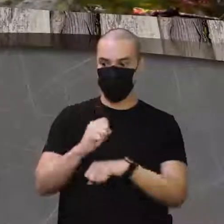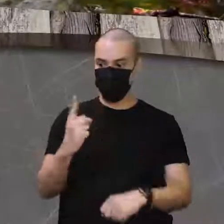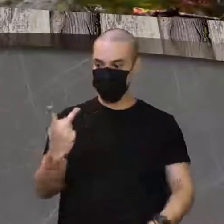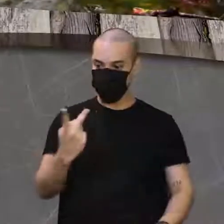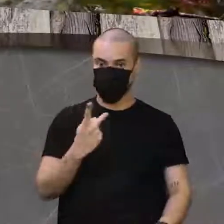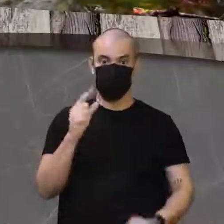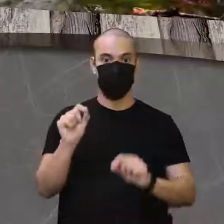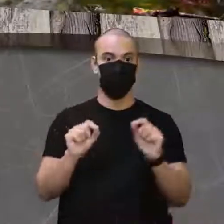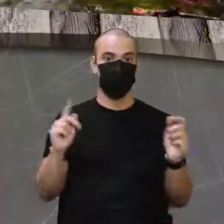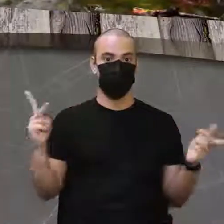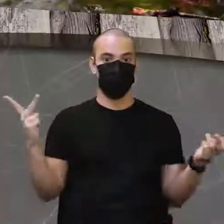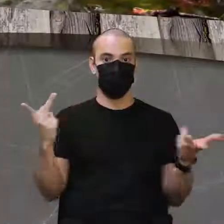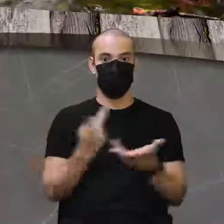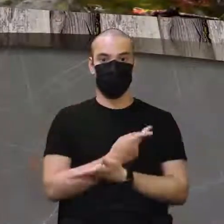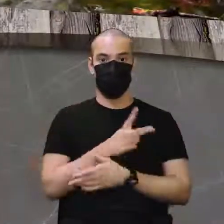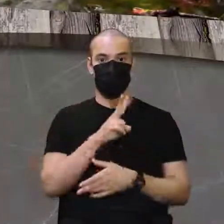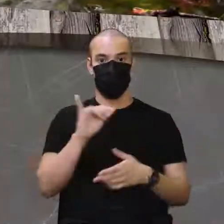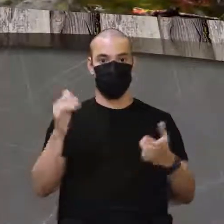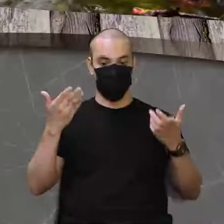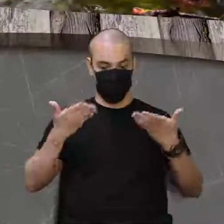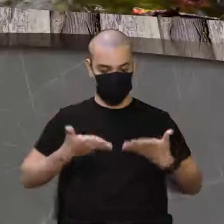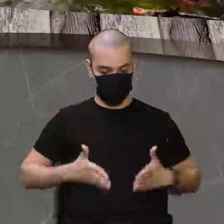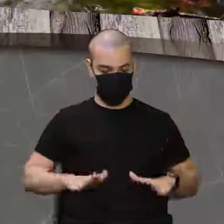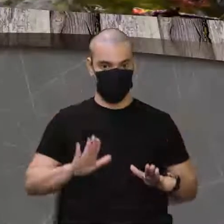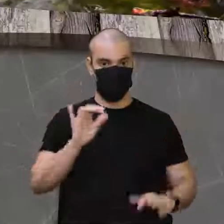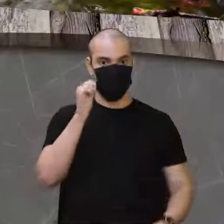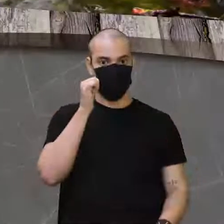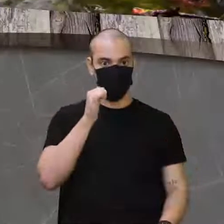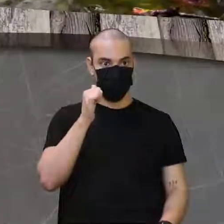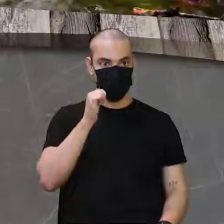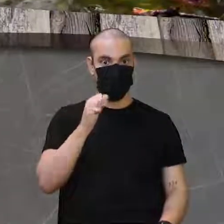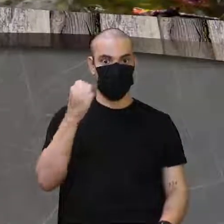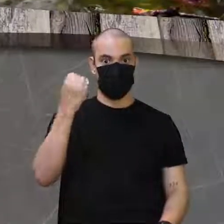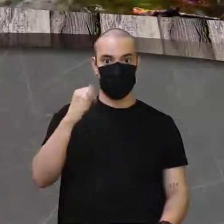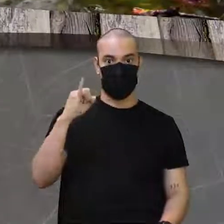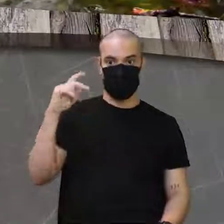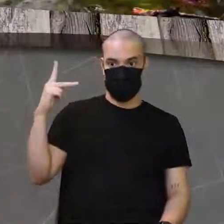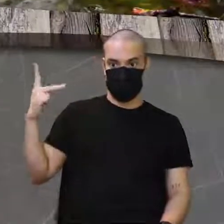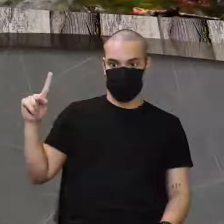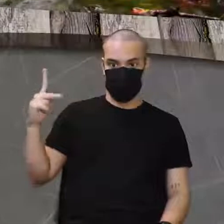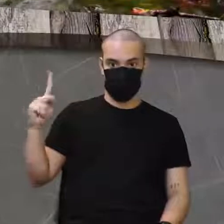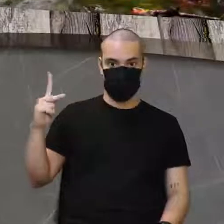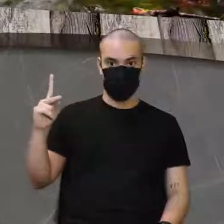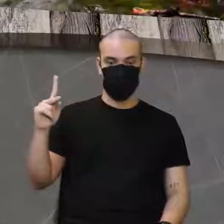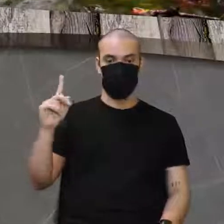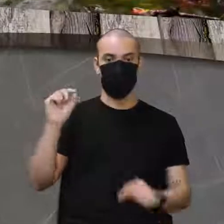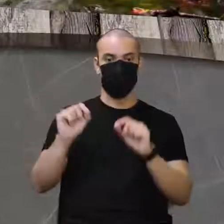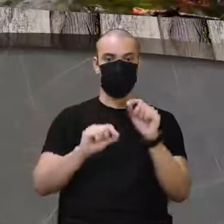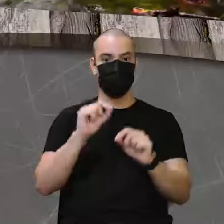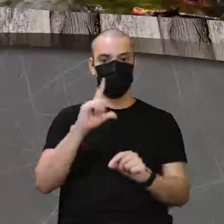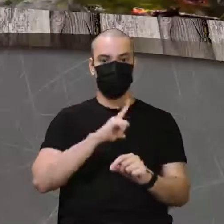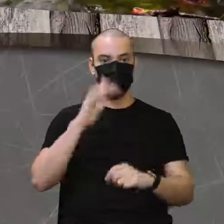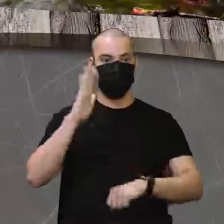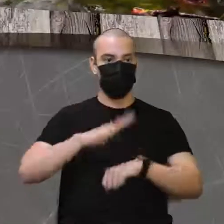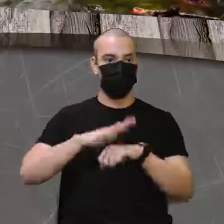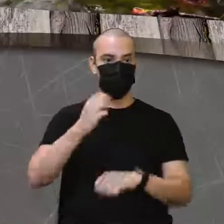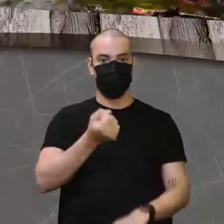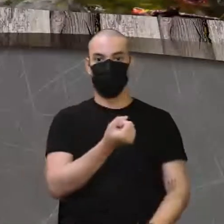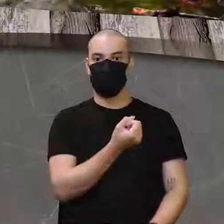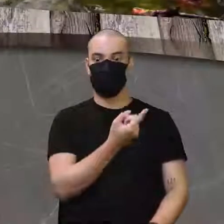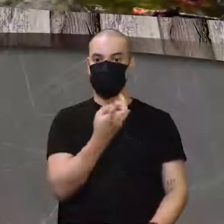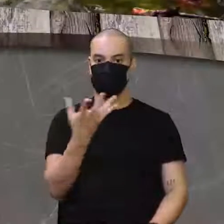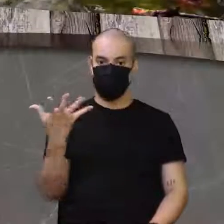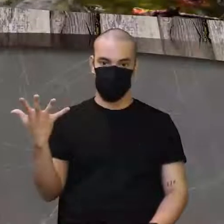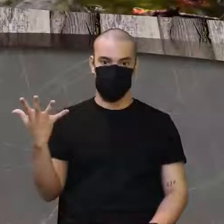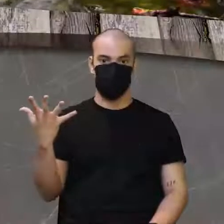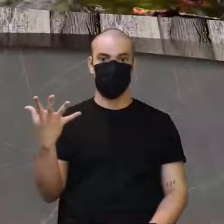meu parceiro, o vai acontecer? Vai nascer uma mulher. É, se ele, o parceiro, fosse, tivesse maior quantidade de sêmen, o que